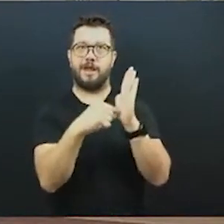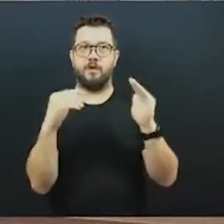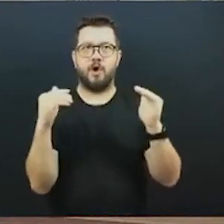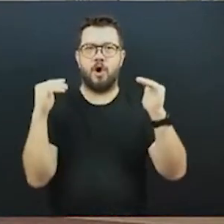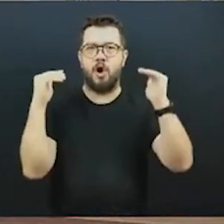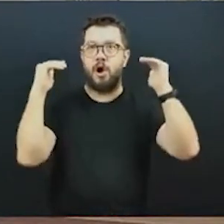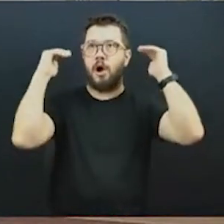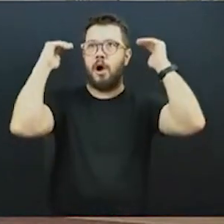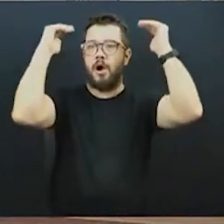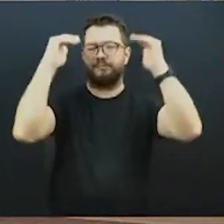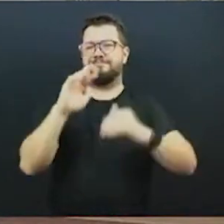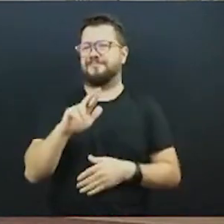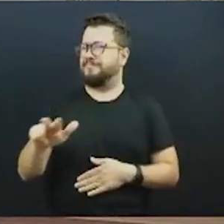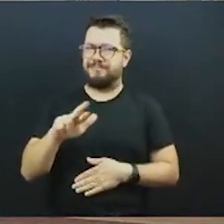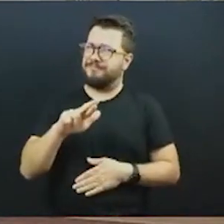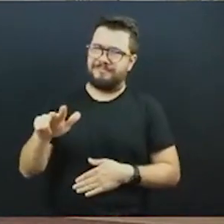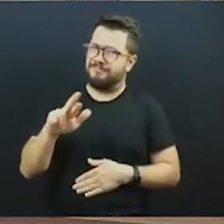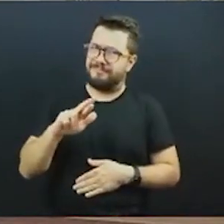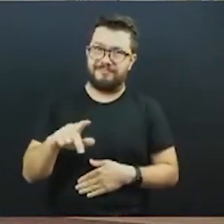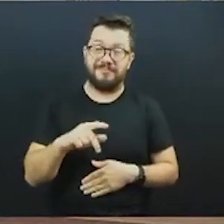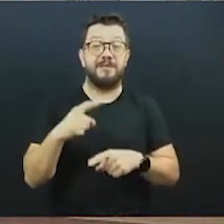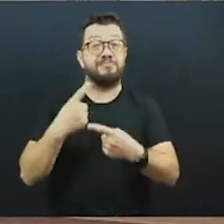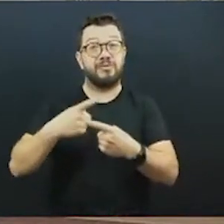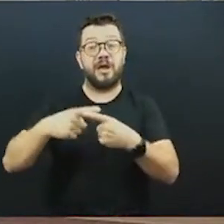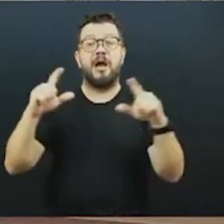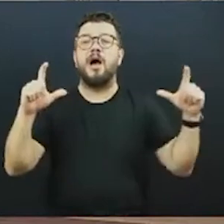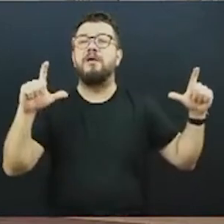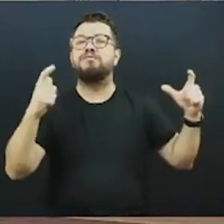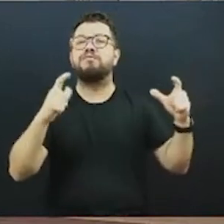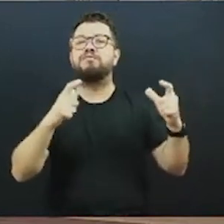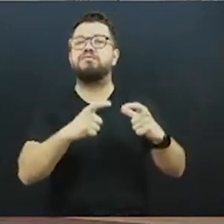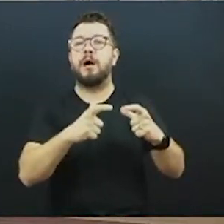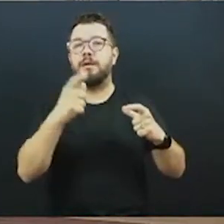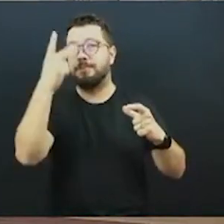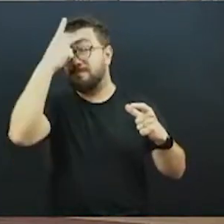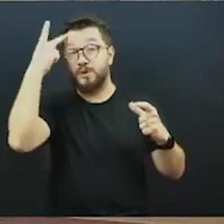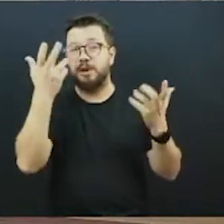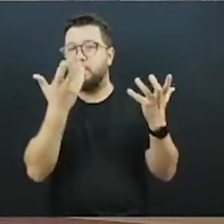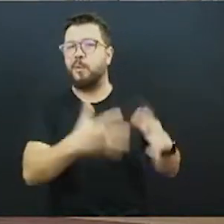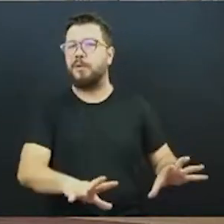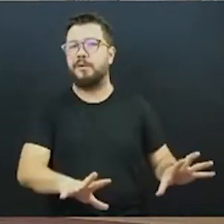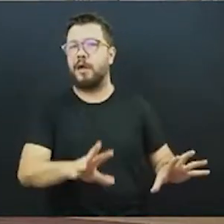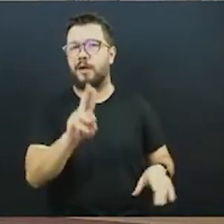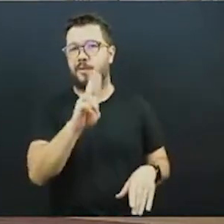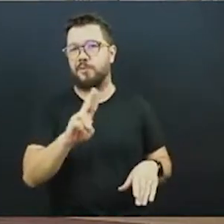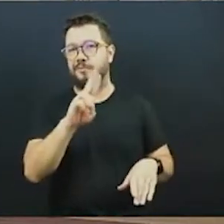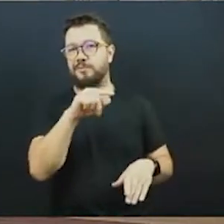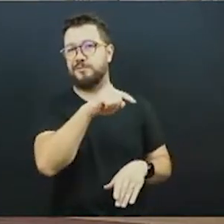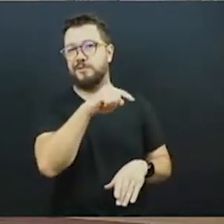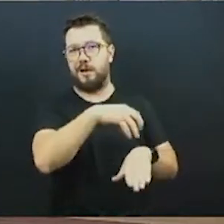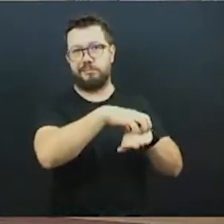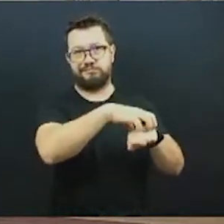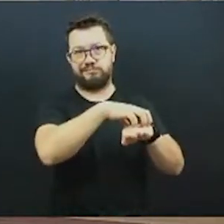Nós temos uma perda de usuários do transporte público, que é pública e notória para quem quiser pesquisar. Temos